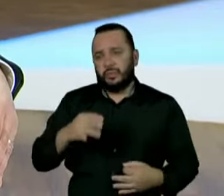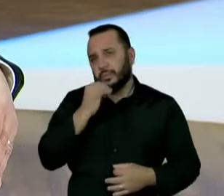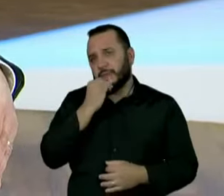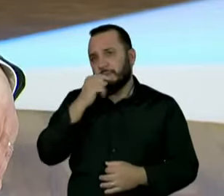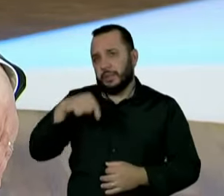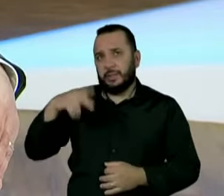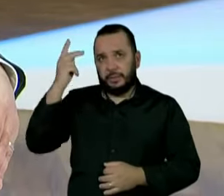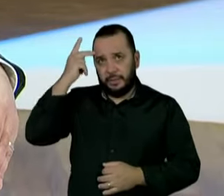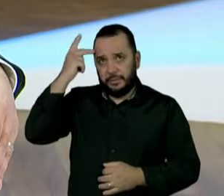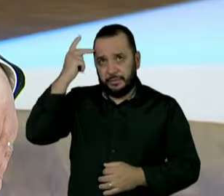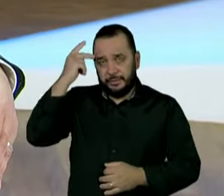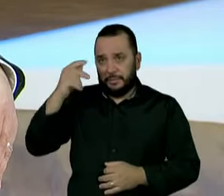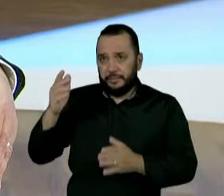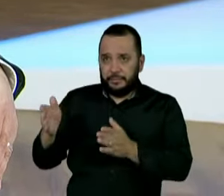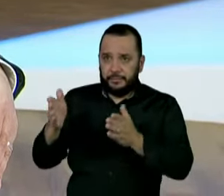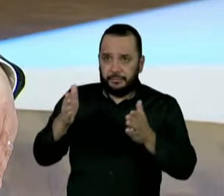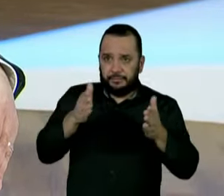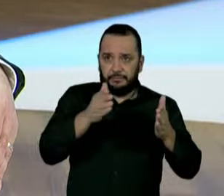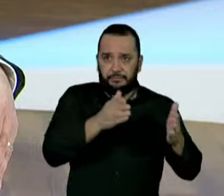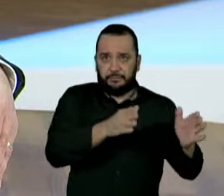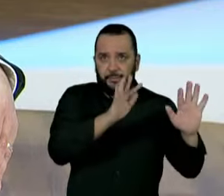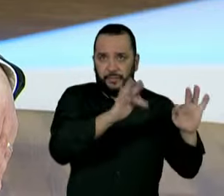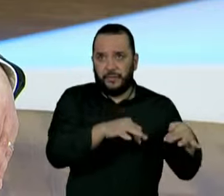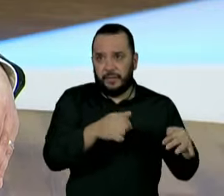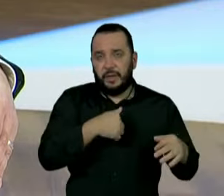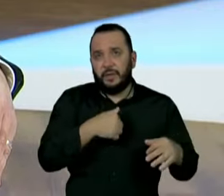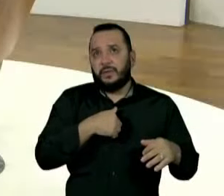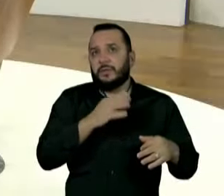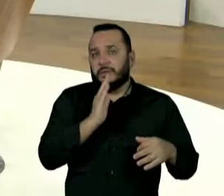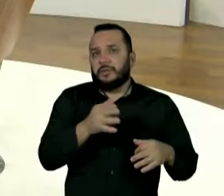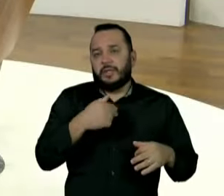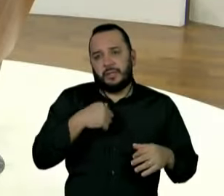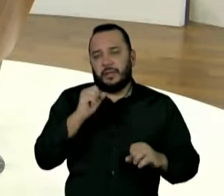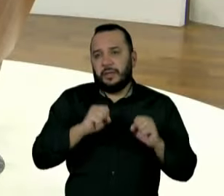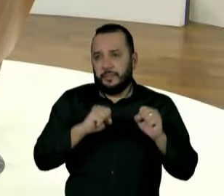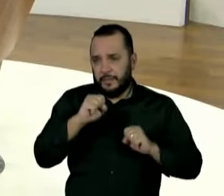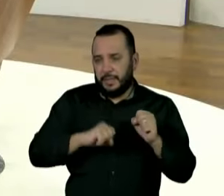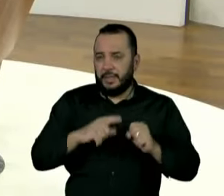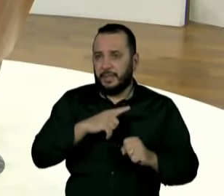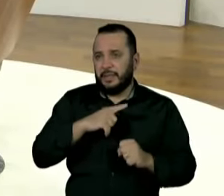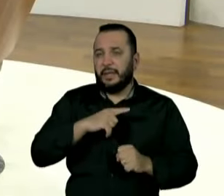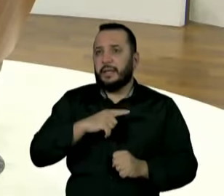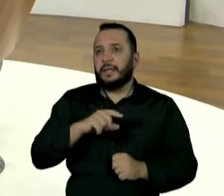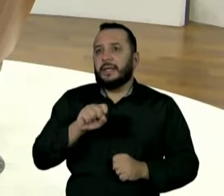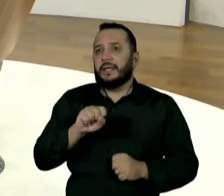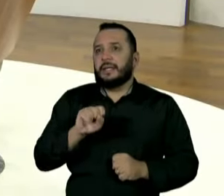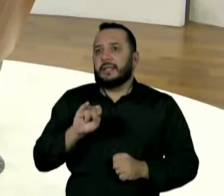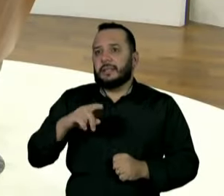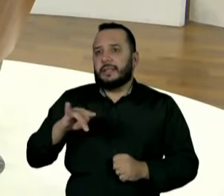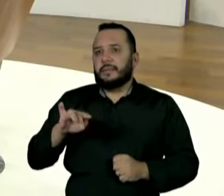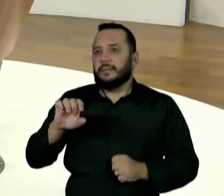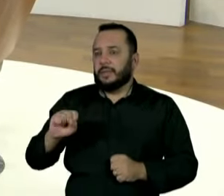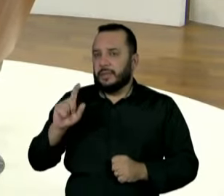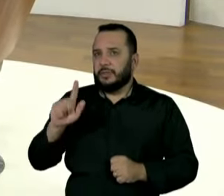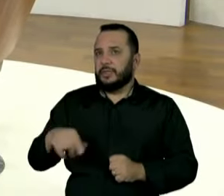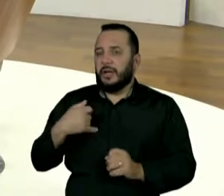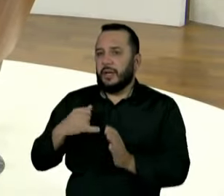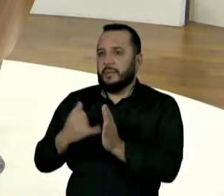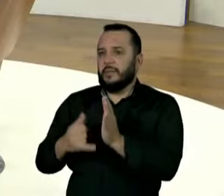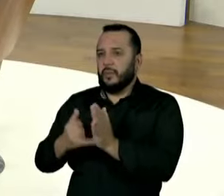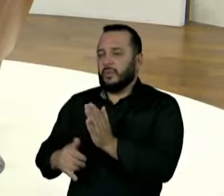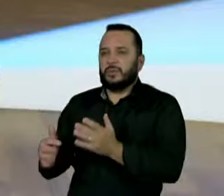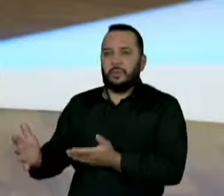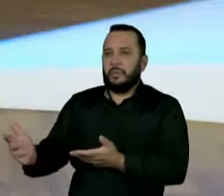exemplo, na parte final da cadeia, que são os simples, quem tem uma empresa simples, ela já recolheu o imposto, mesmo que ela seja simples.